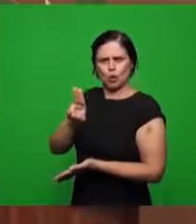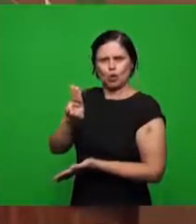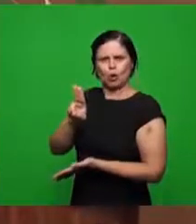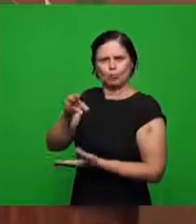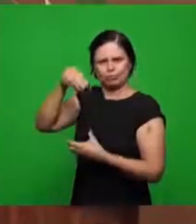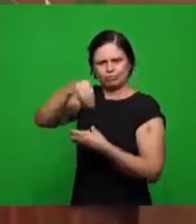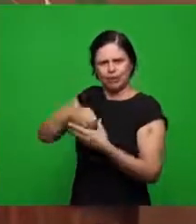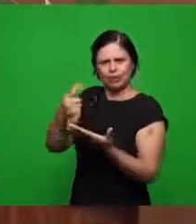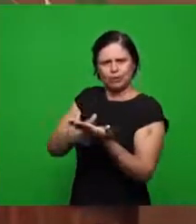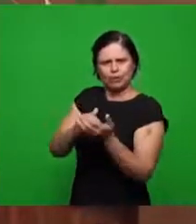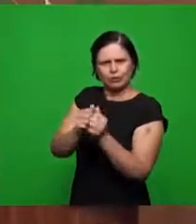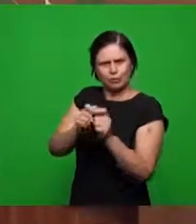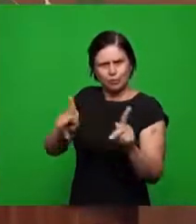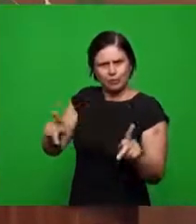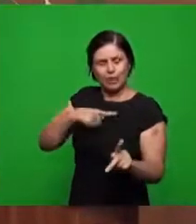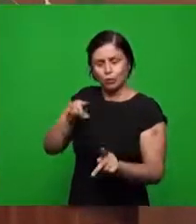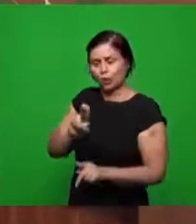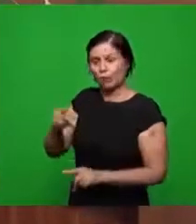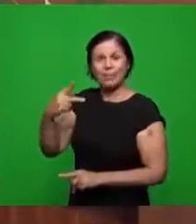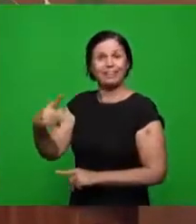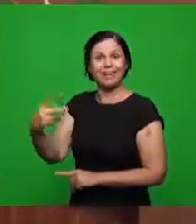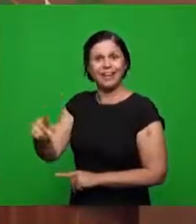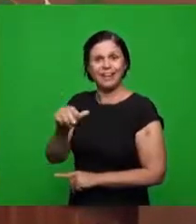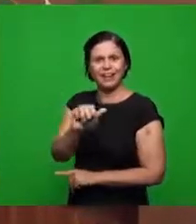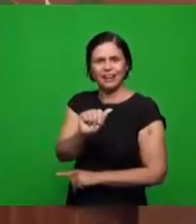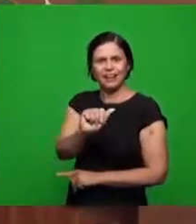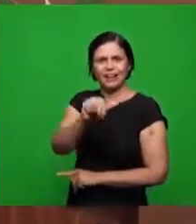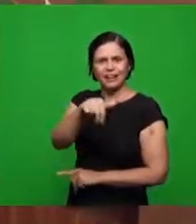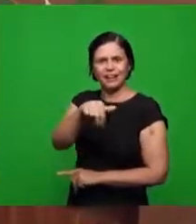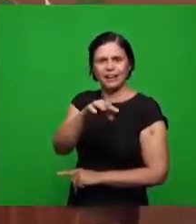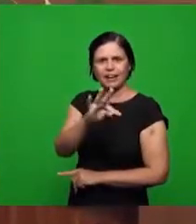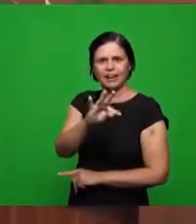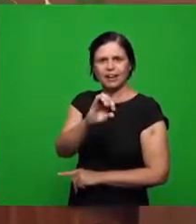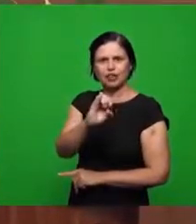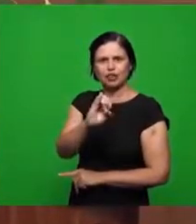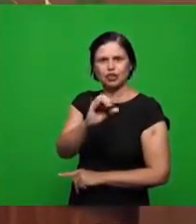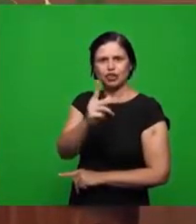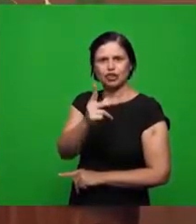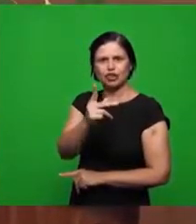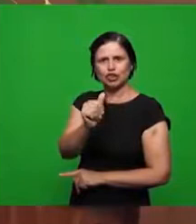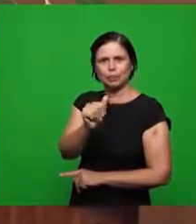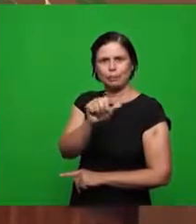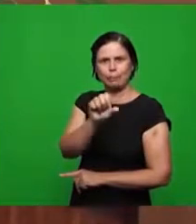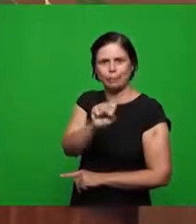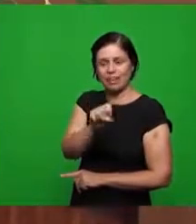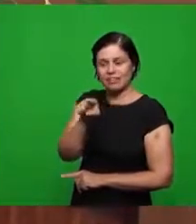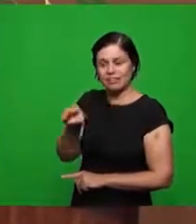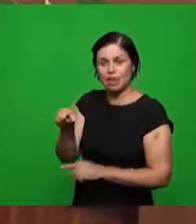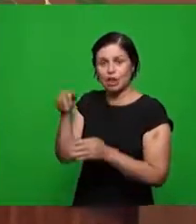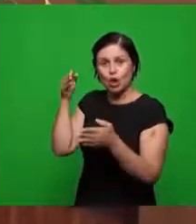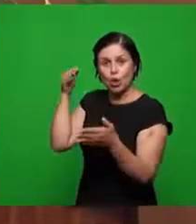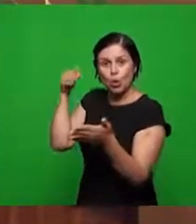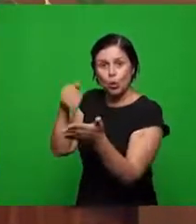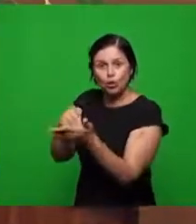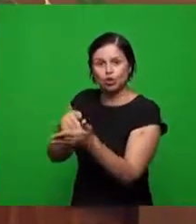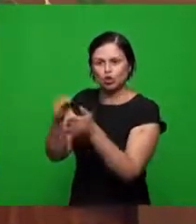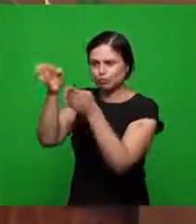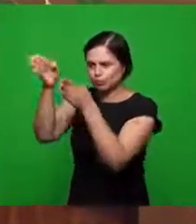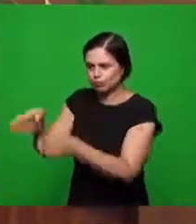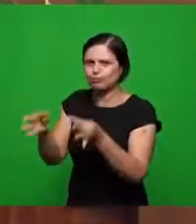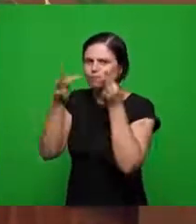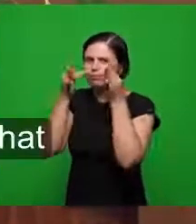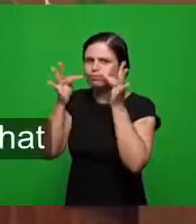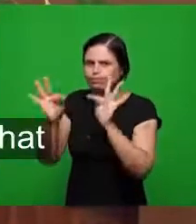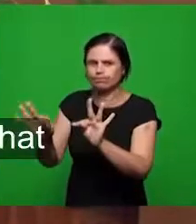apocalipse naquelas cartas que não dá para explicar a não ser para mostrar o